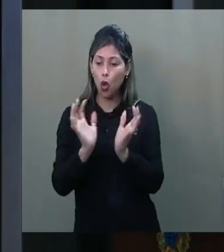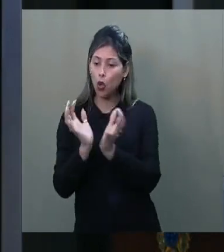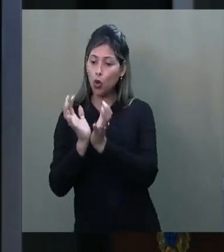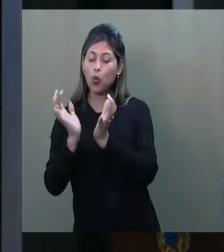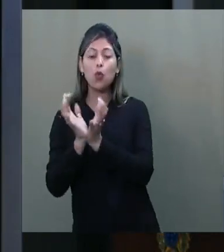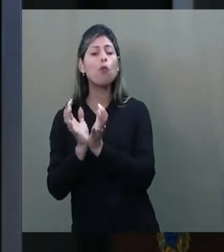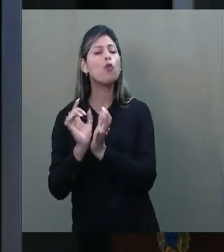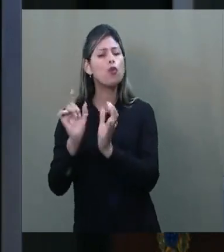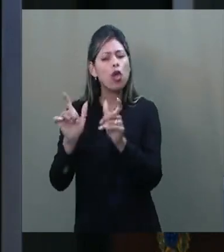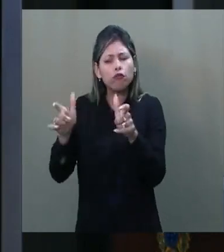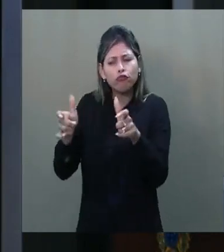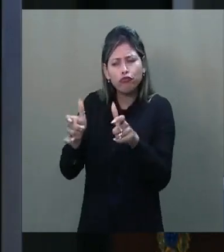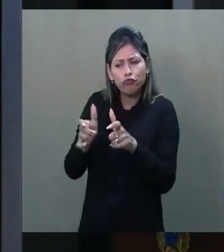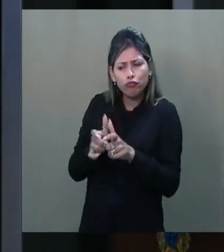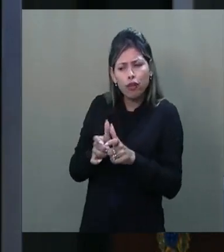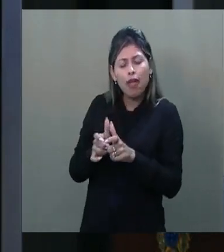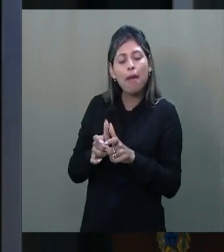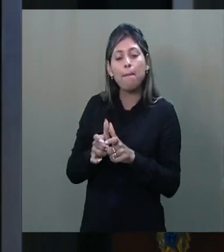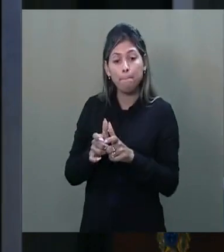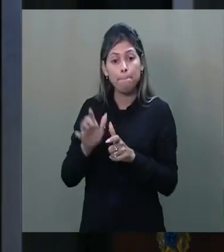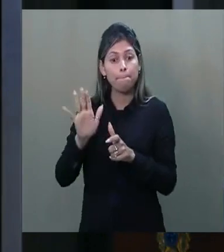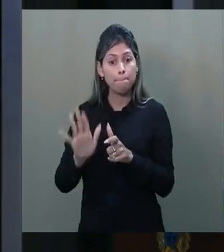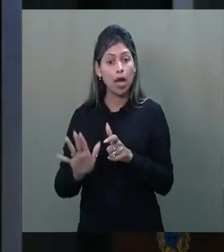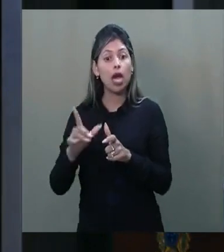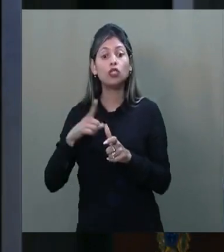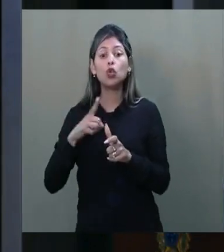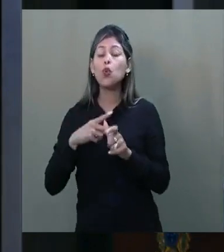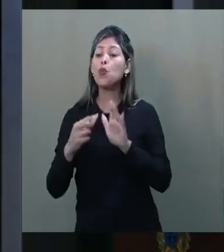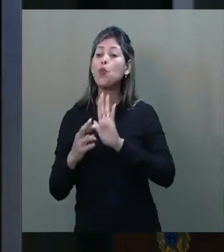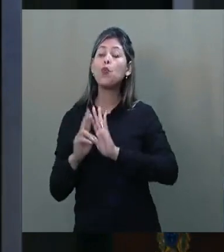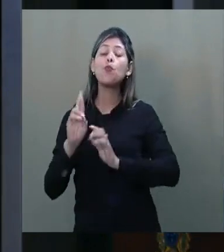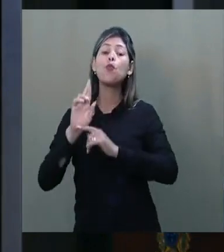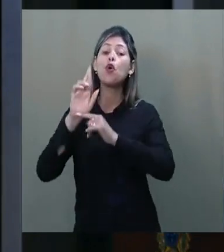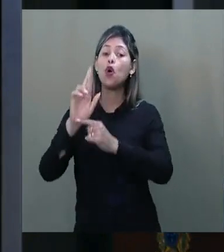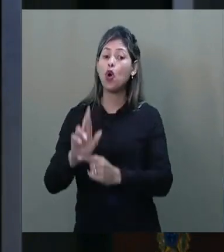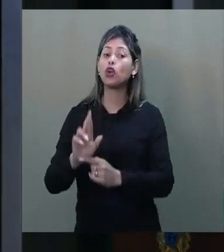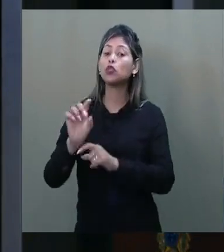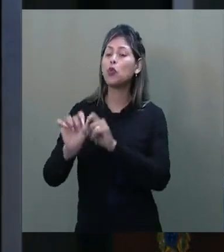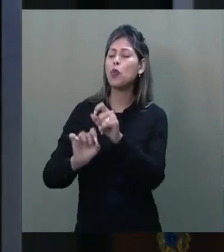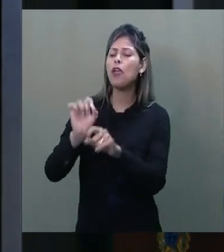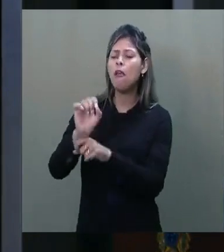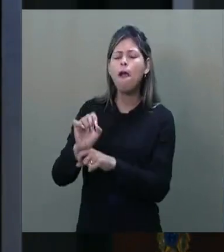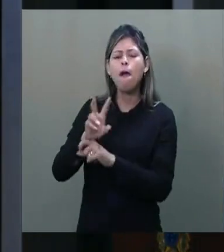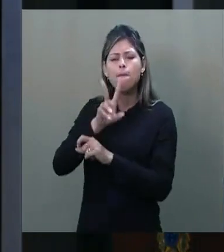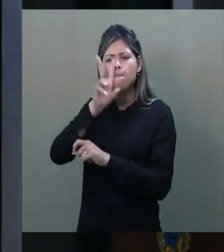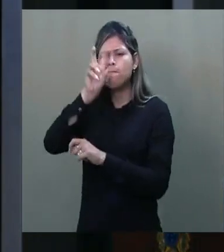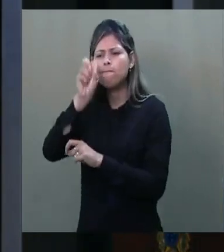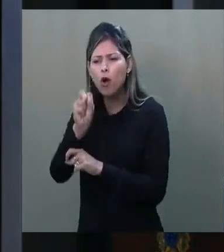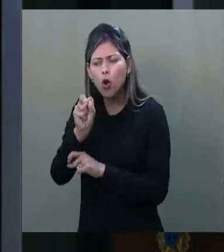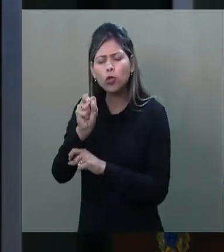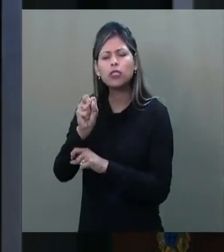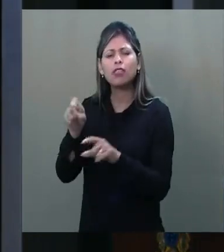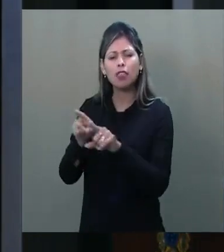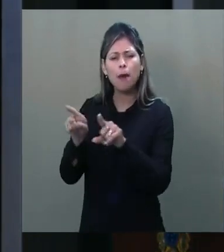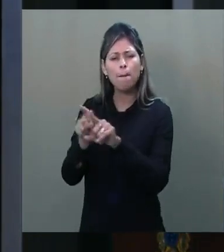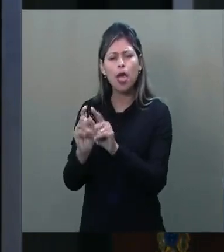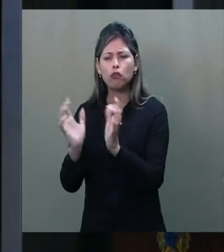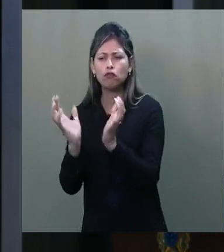minoritários, revelaram uma relativa força e poder de mobilização,